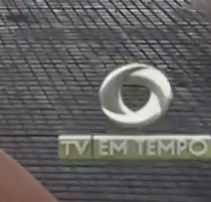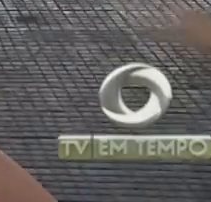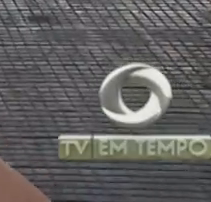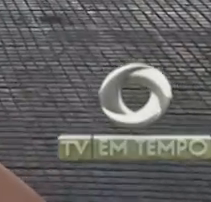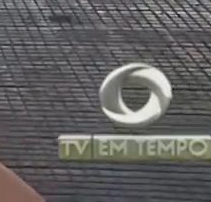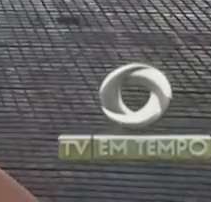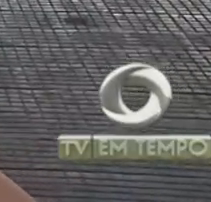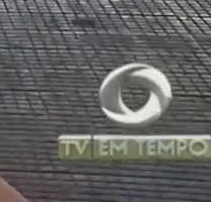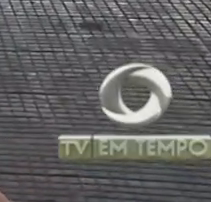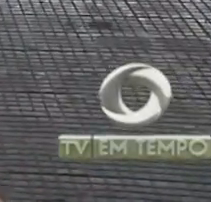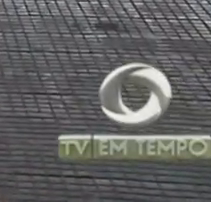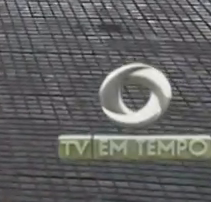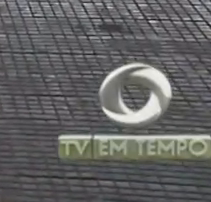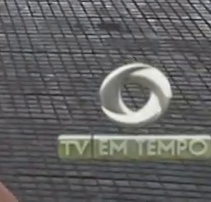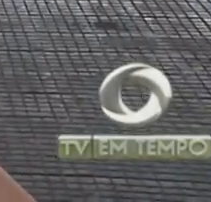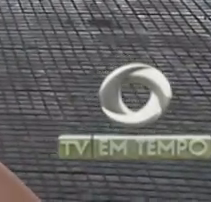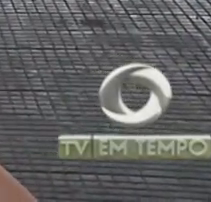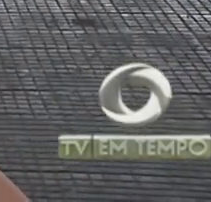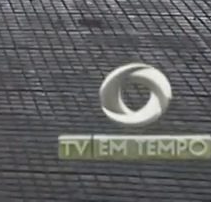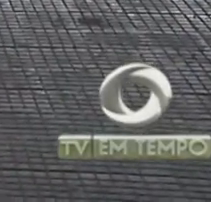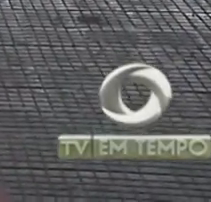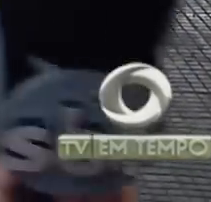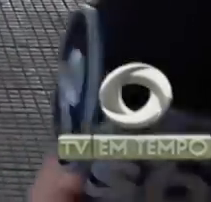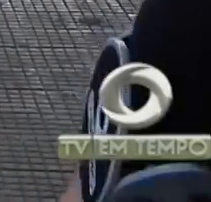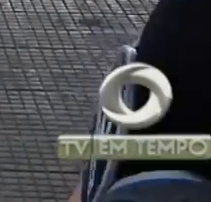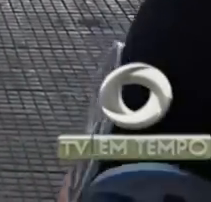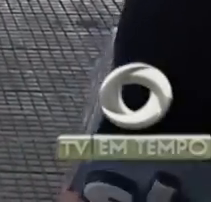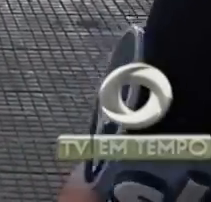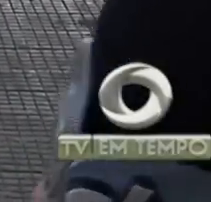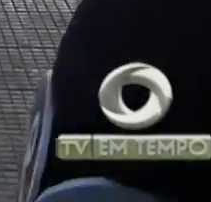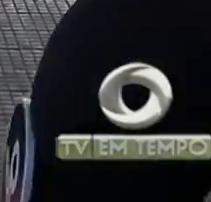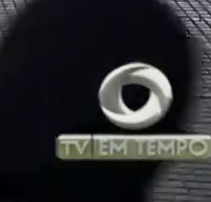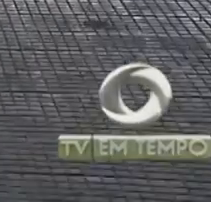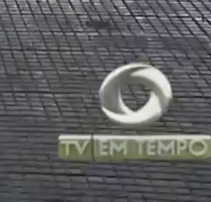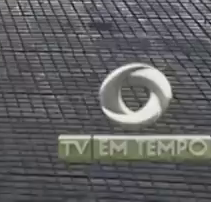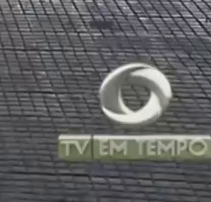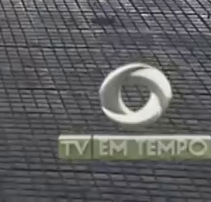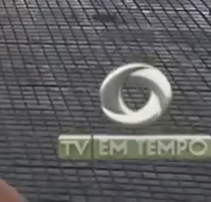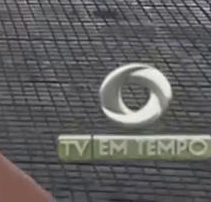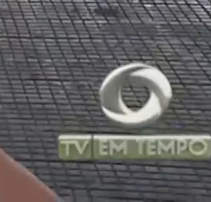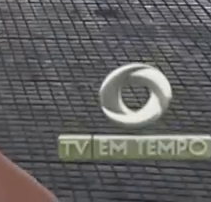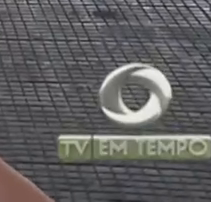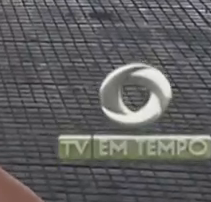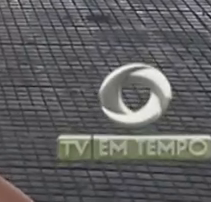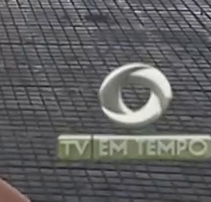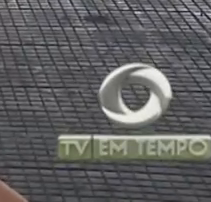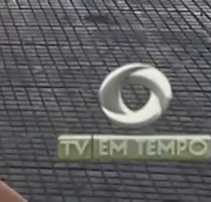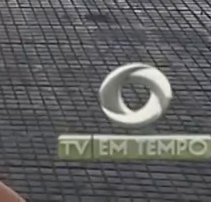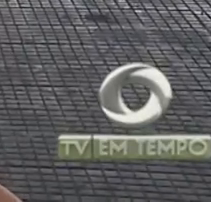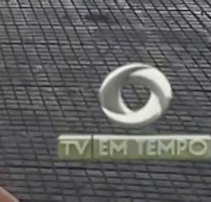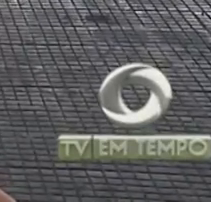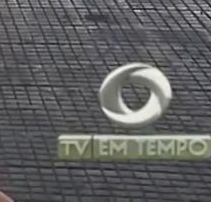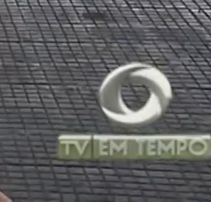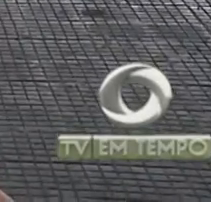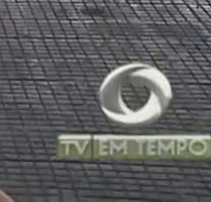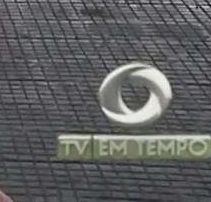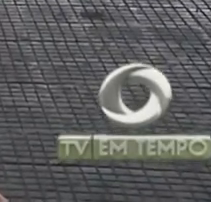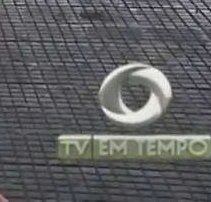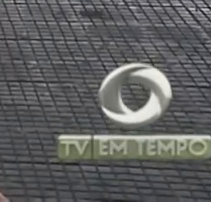Gritaram assalto. Ele correu todo mundo à frente. Como é que fica o coração? Como sempre, né,